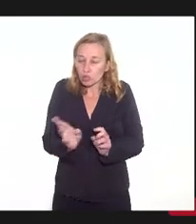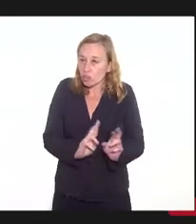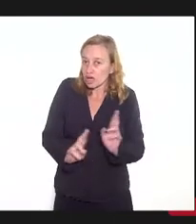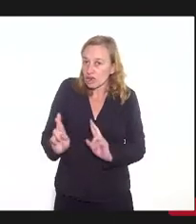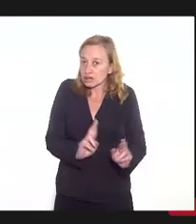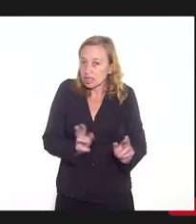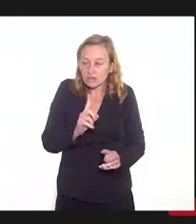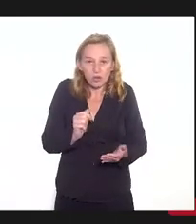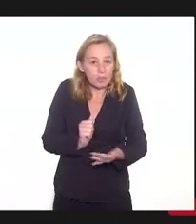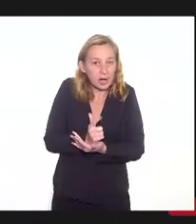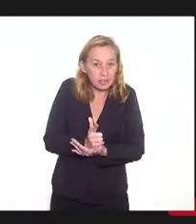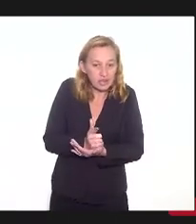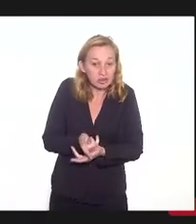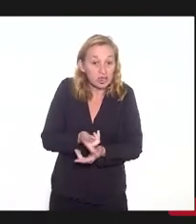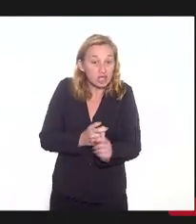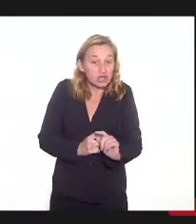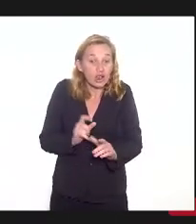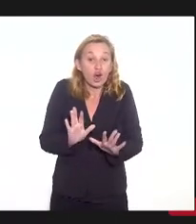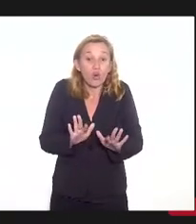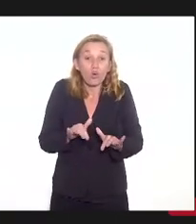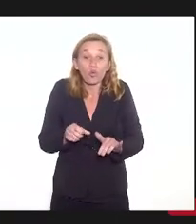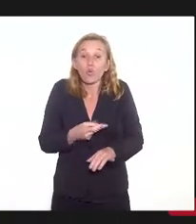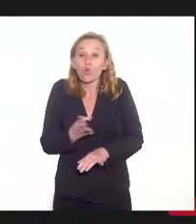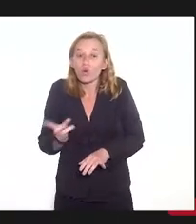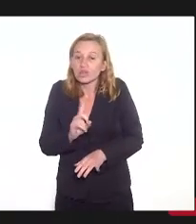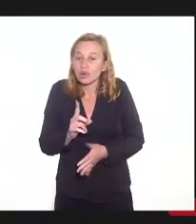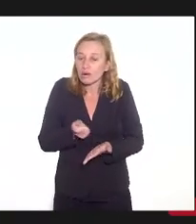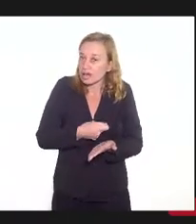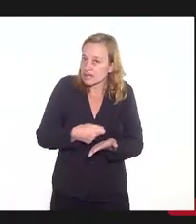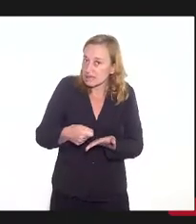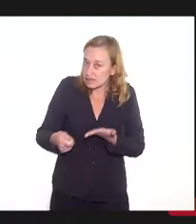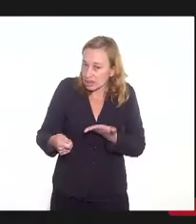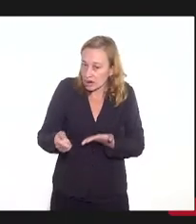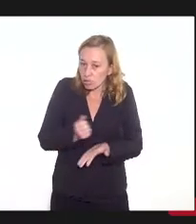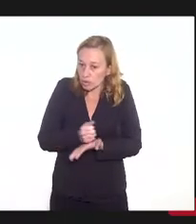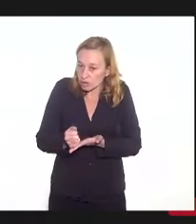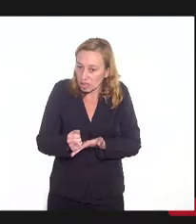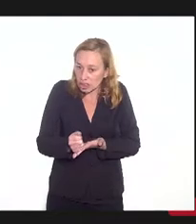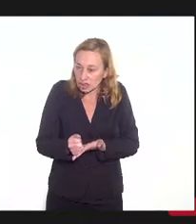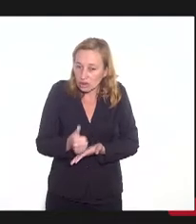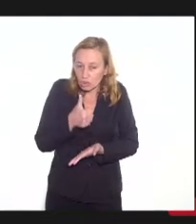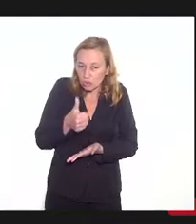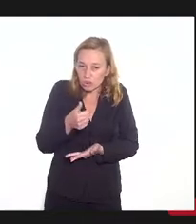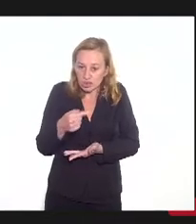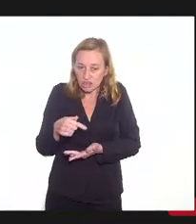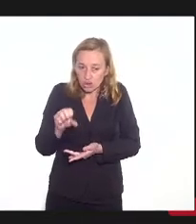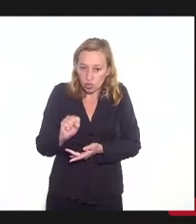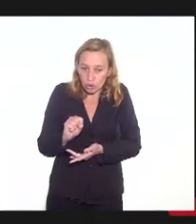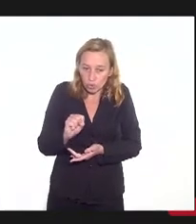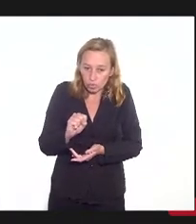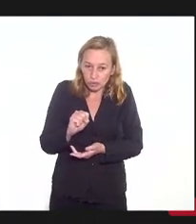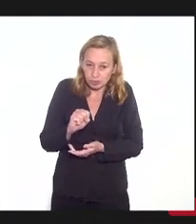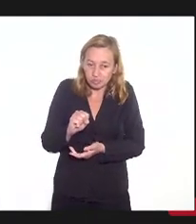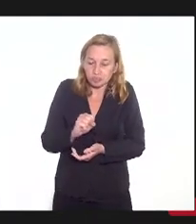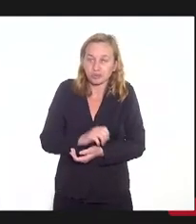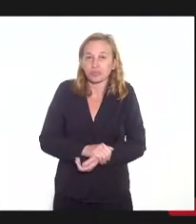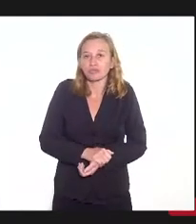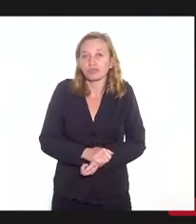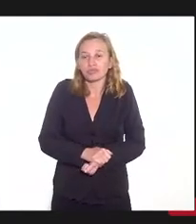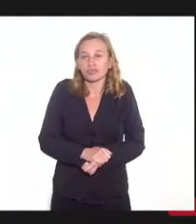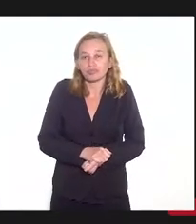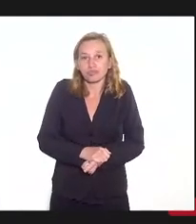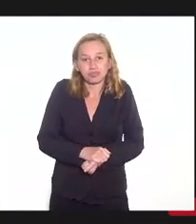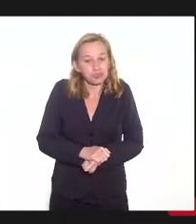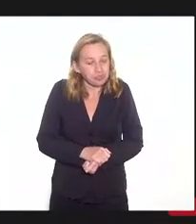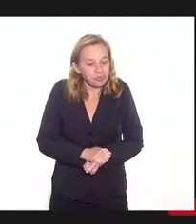ao pagamento da dívida, enquanto a gente não assinar esse contrato da 178, há